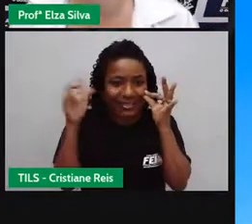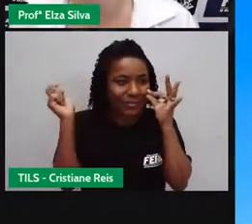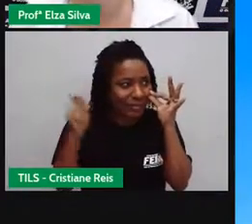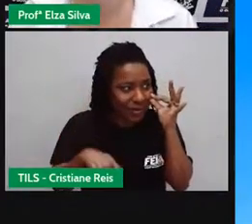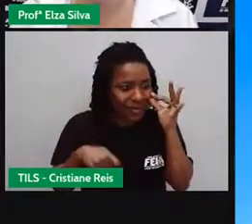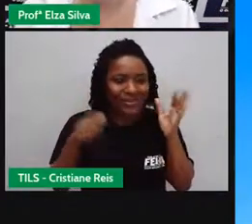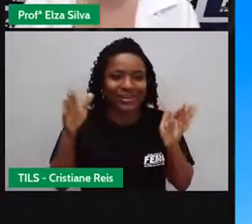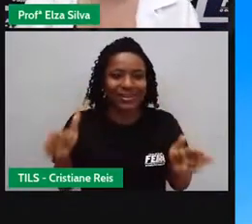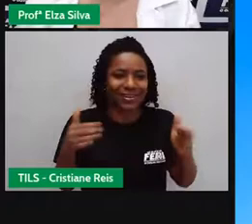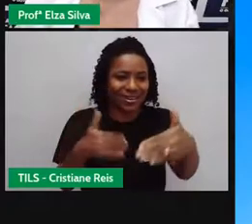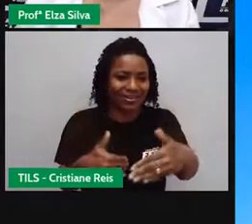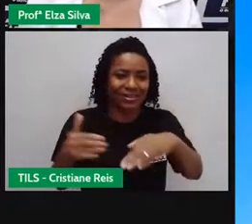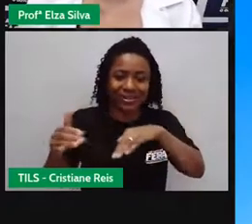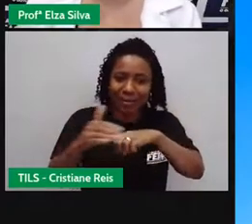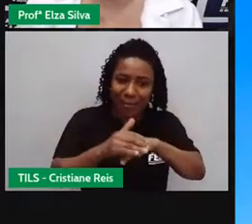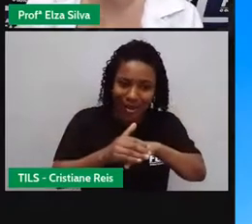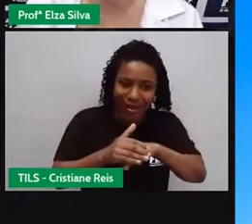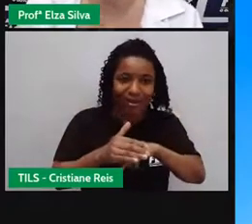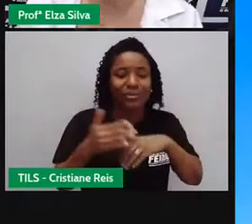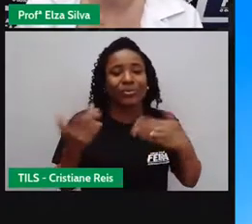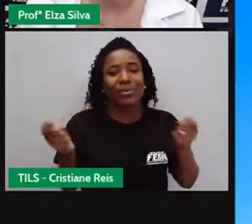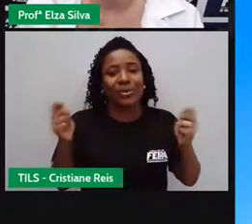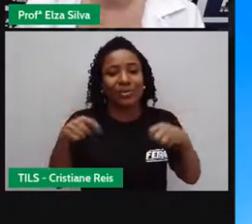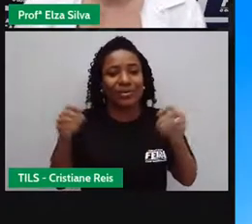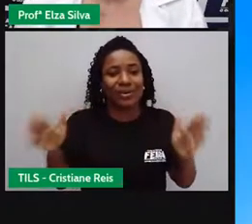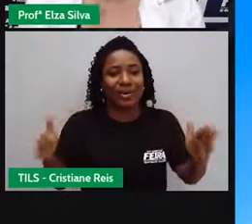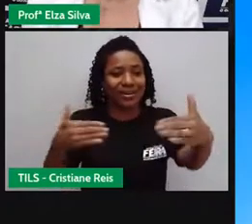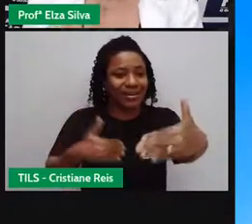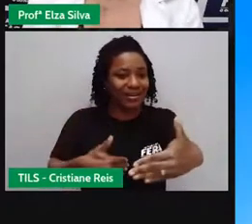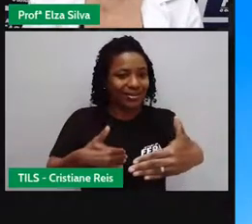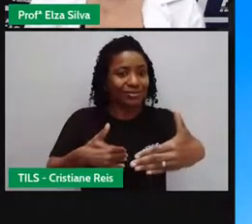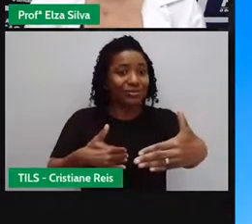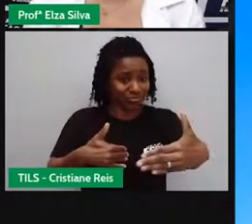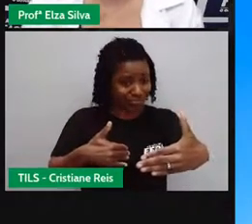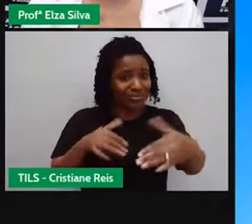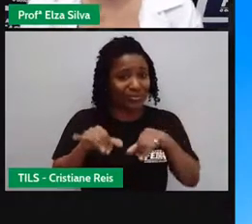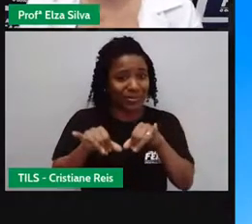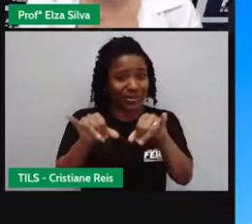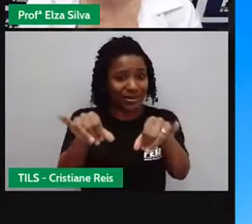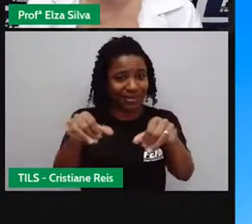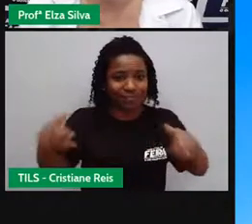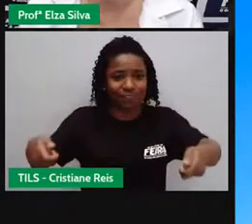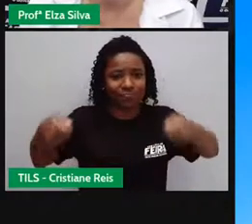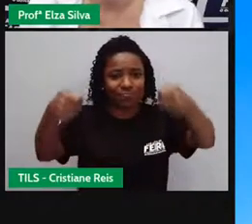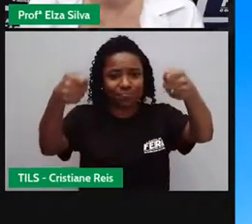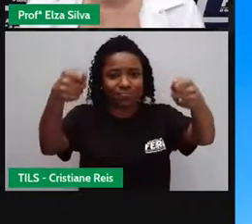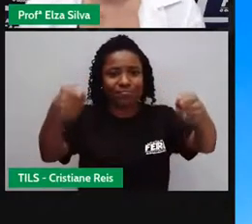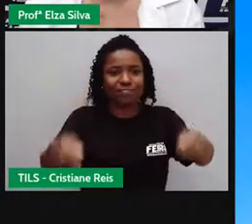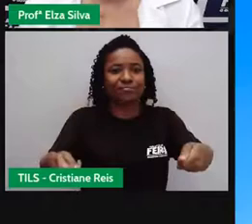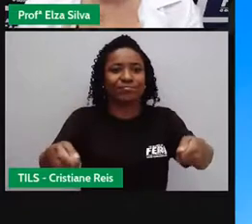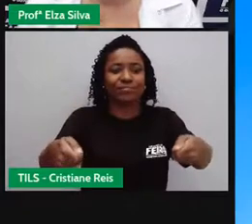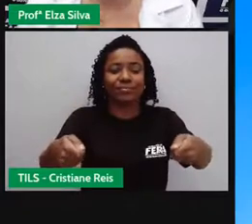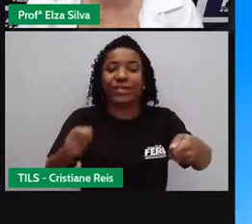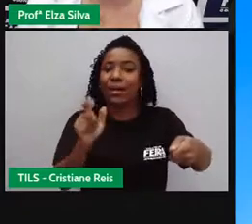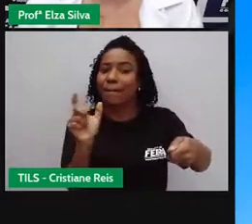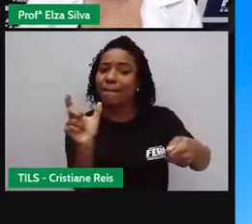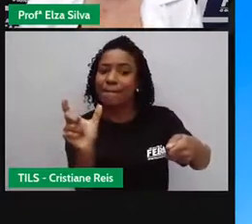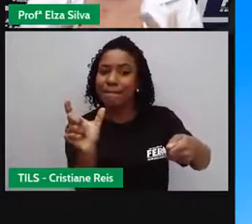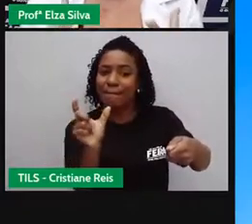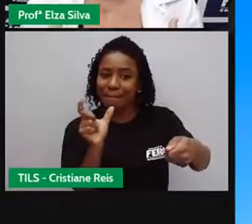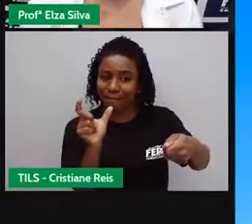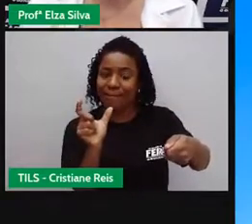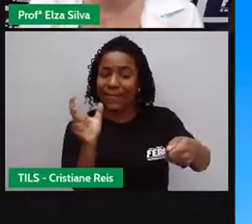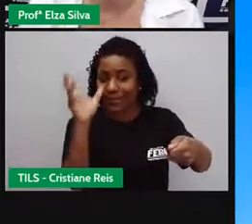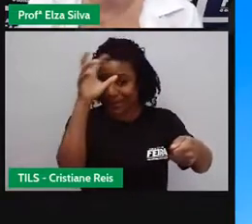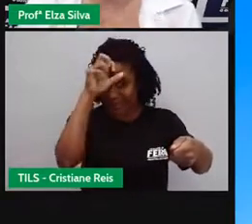mercadoria de supermercado Que ninguém queira mais E o que é vocês vão Colocar nesta caixa? Palavras Que nós vamos